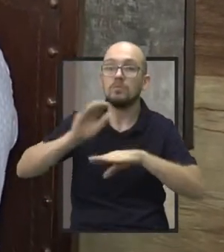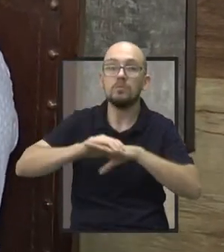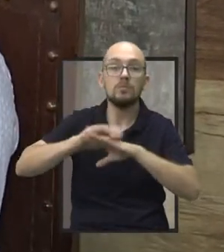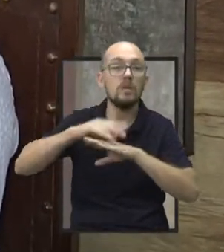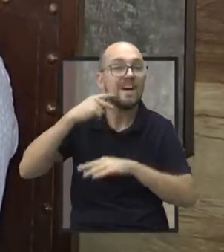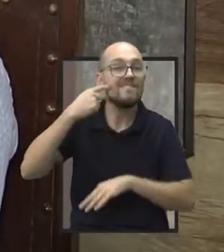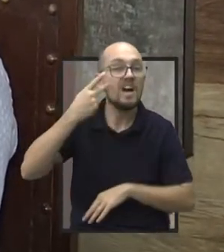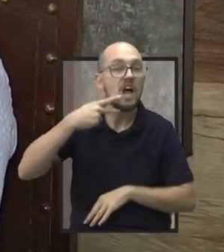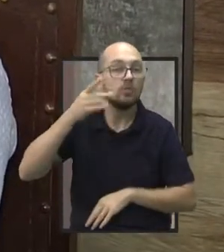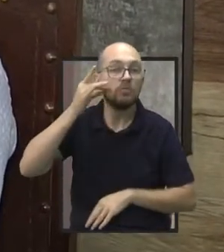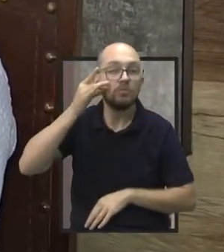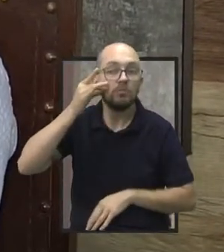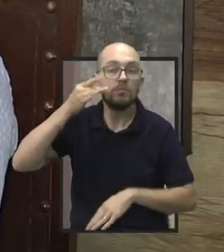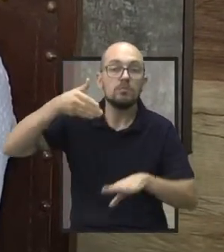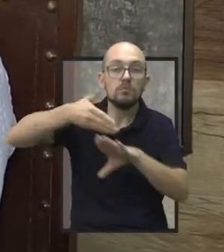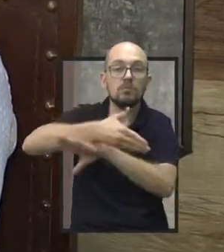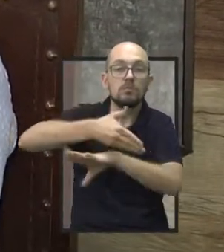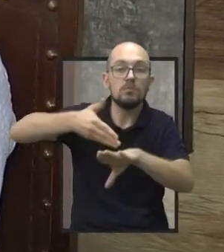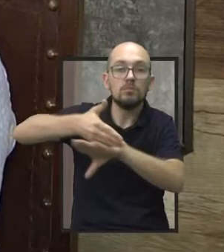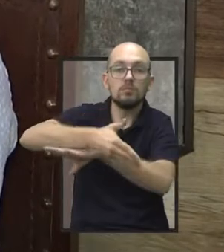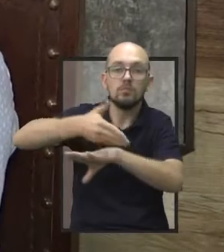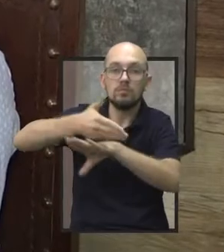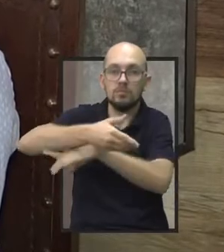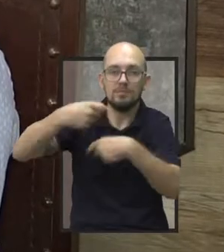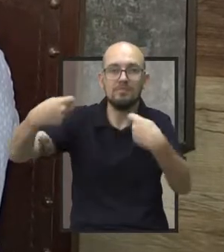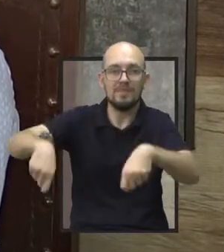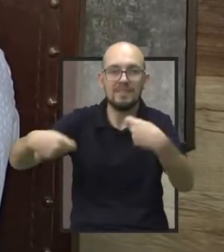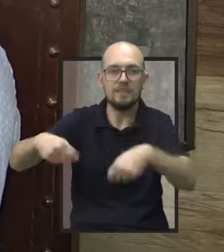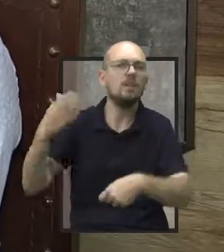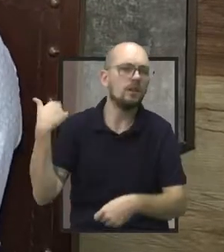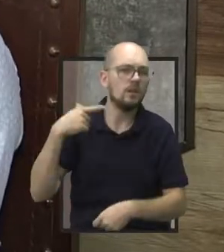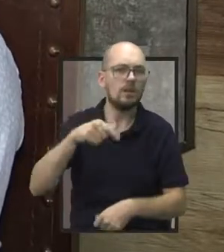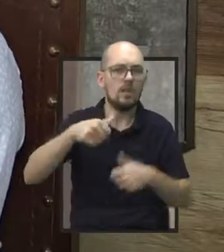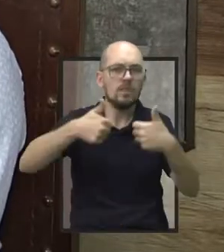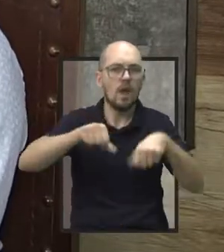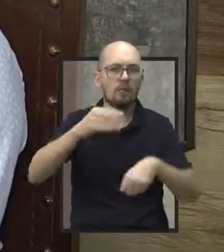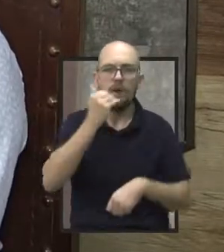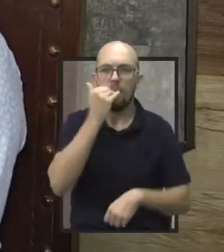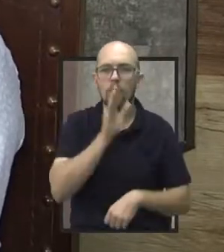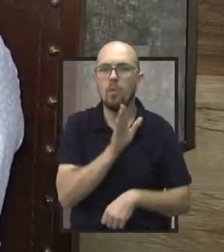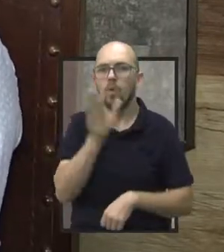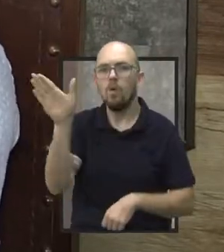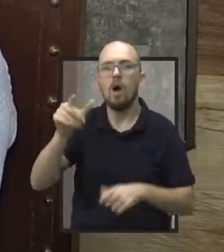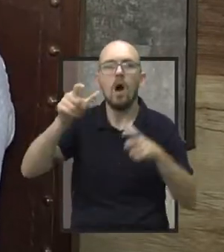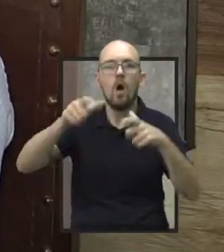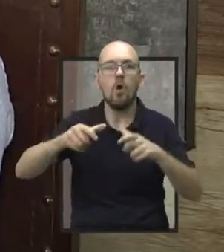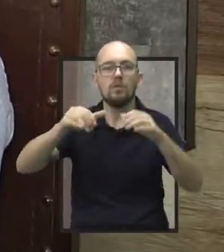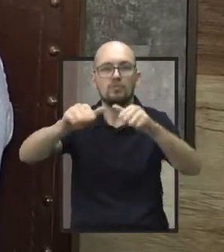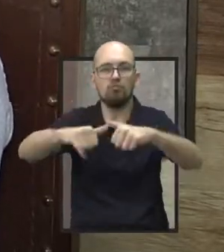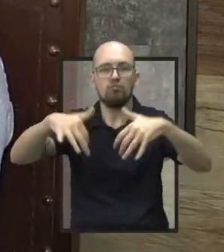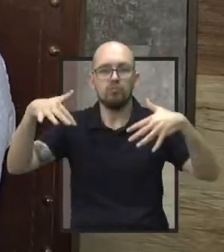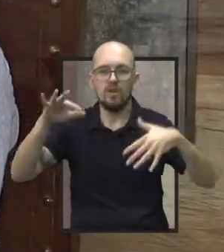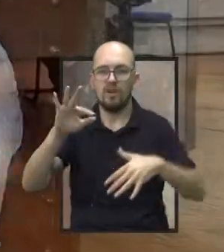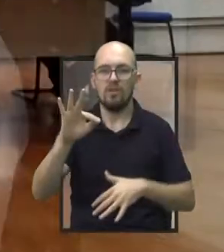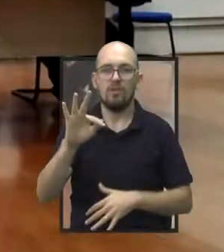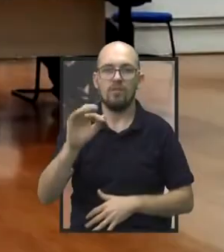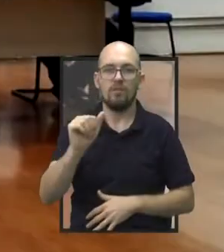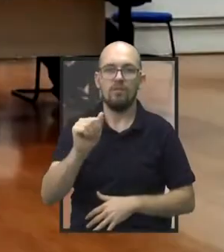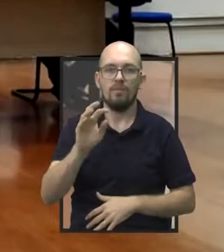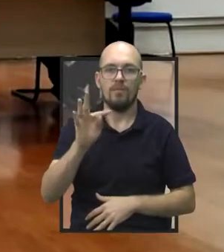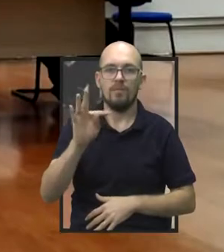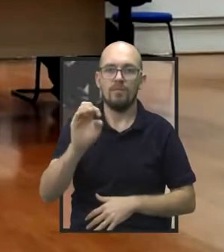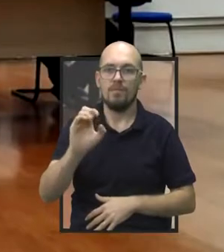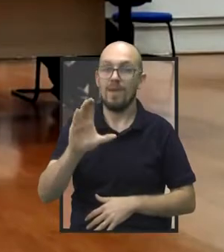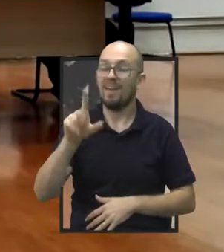audiências públicas. O senhor mesmo esteve presente na terceira audiência pública, que foi realizada lá no auditório da FATEC. É um